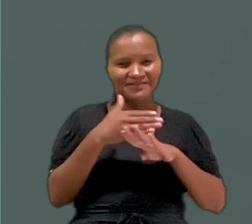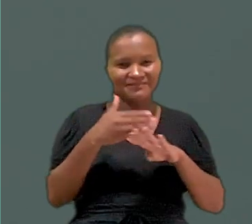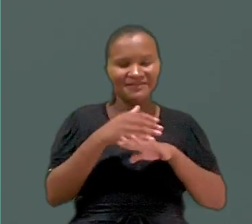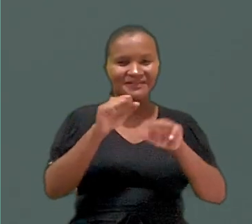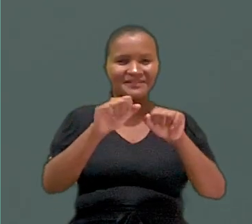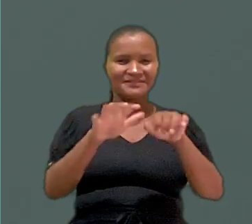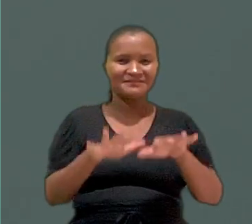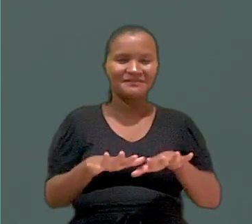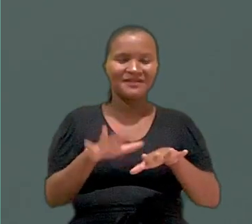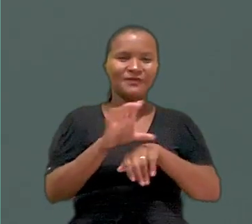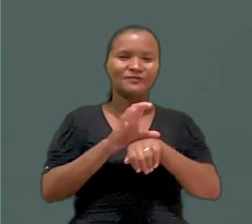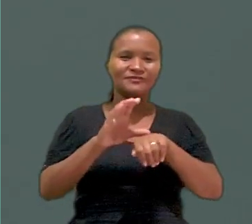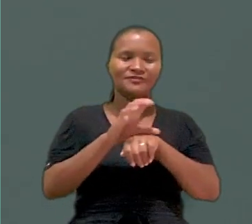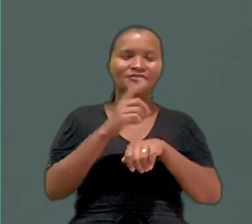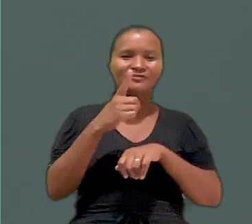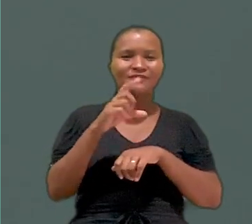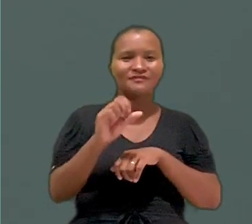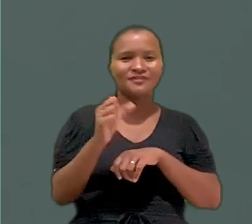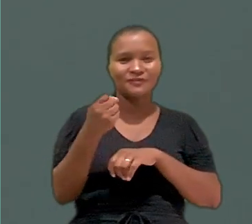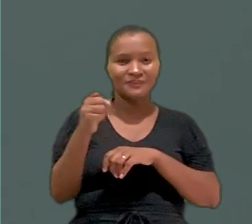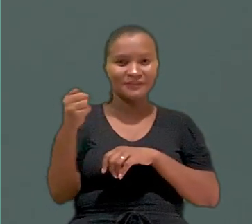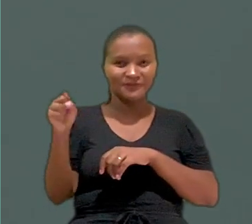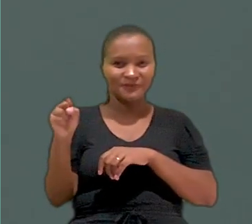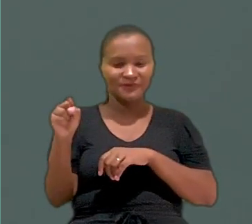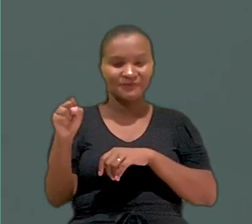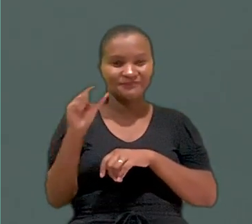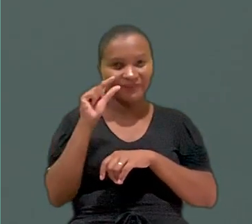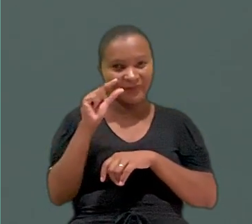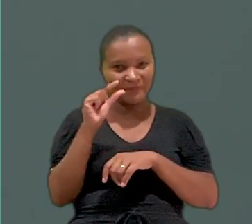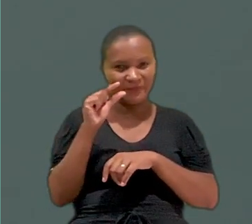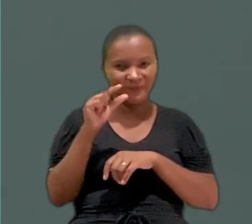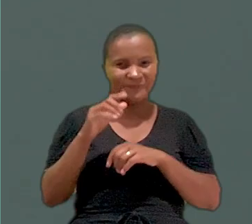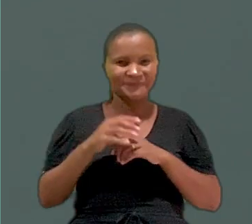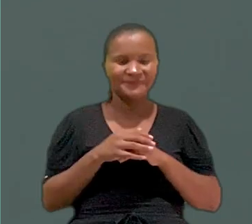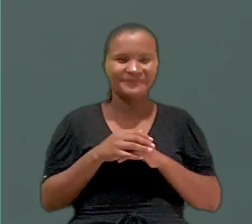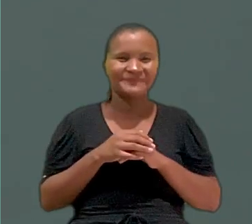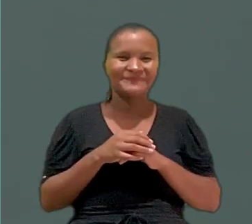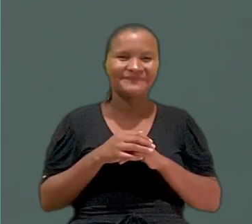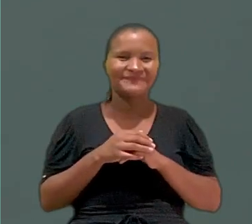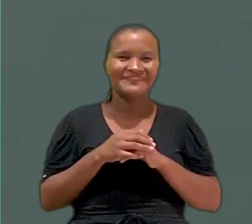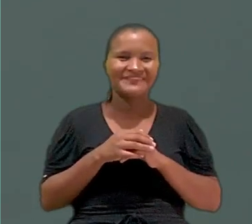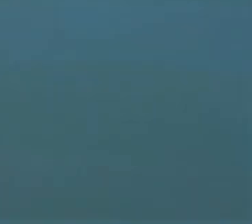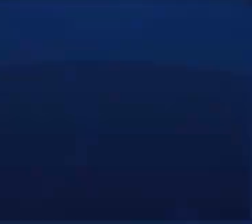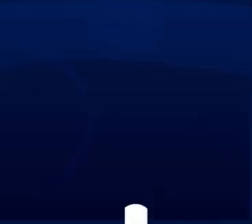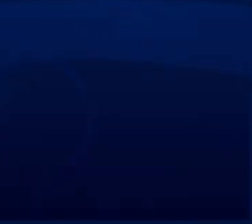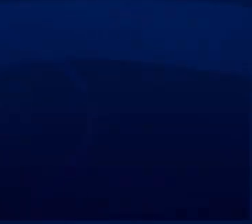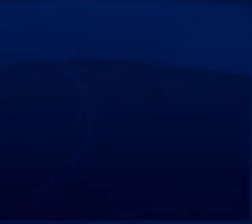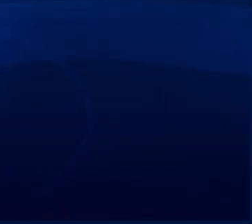negros que participaram da Assembleia Constituinte de 1988. É daqui a pouco.